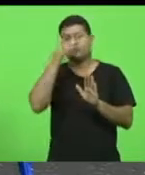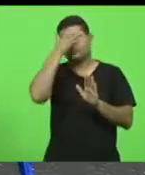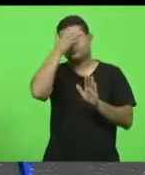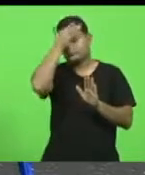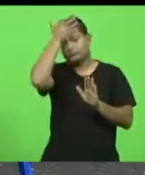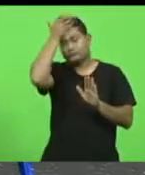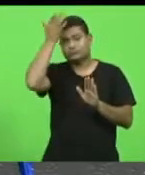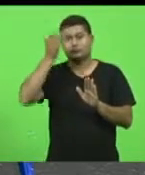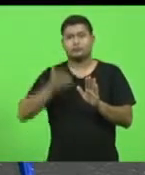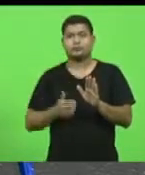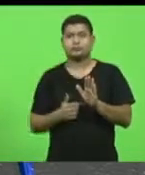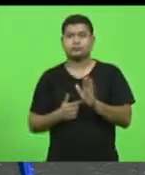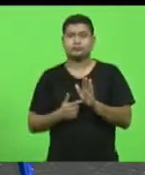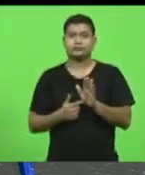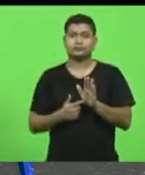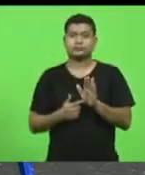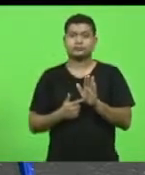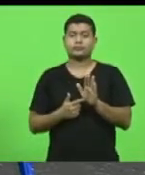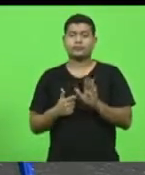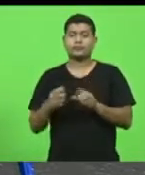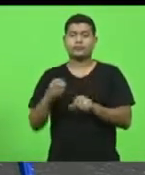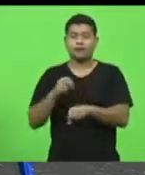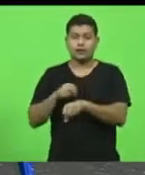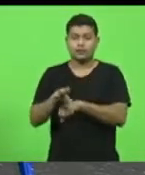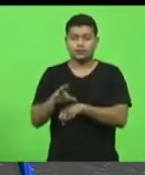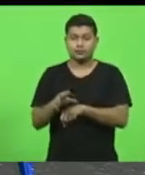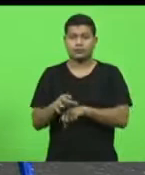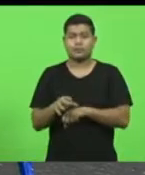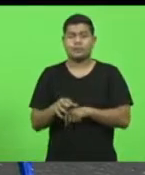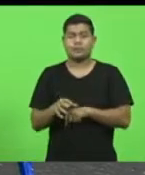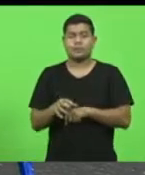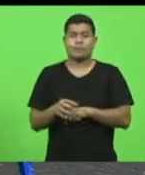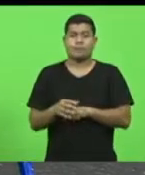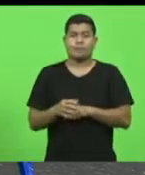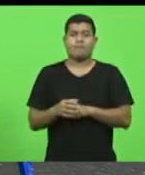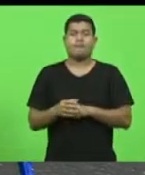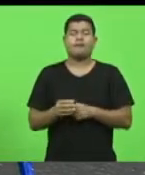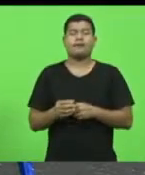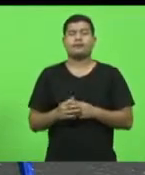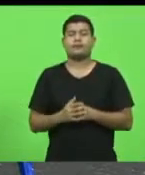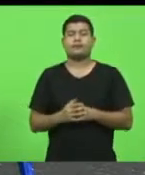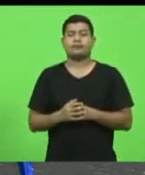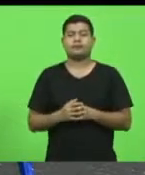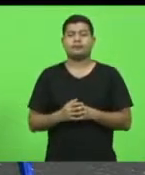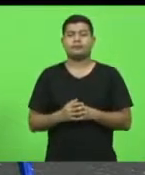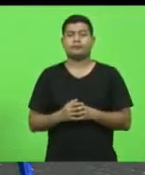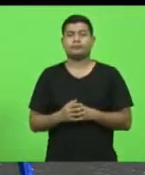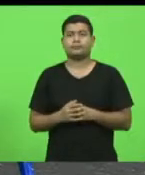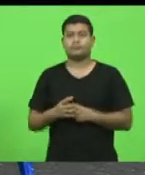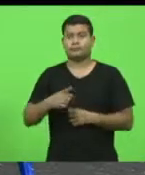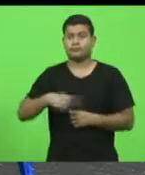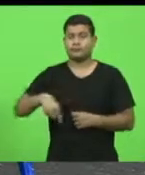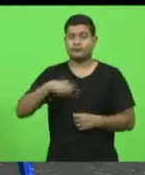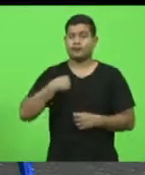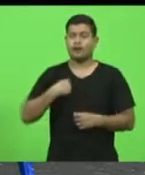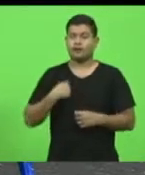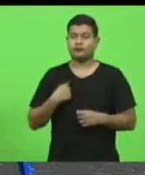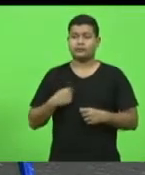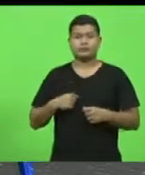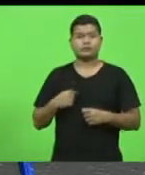sugestão para que sejamos lembrados